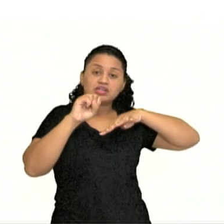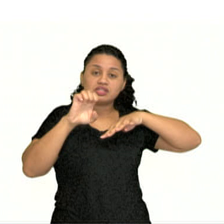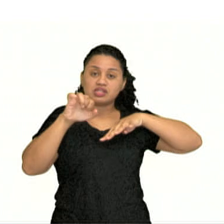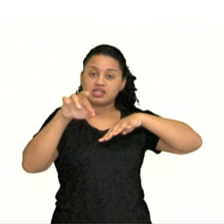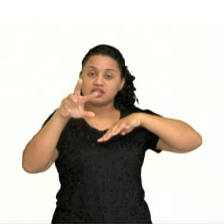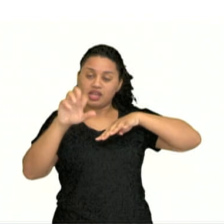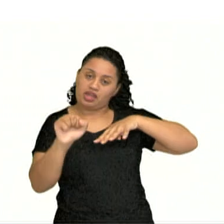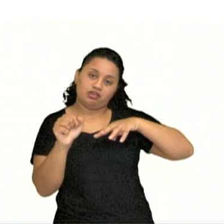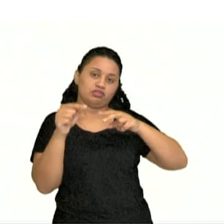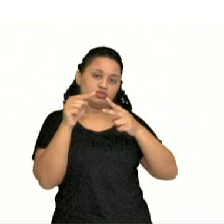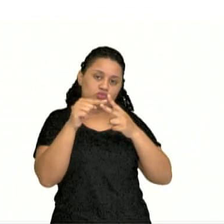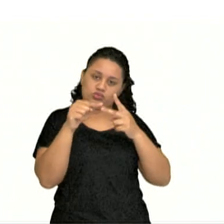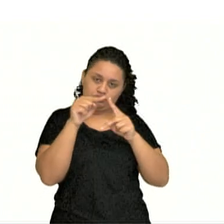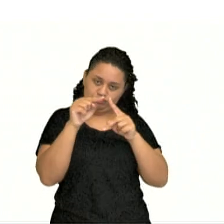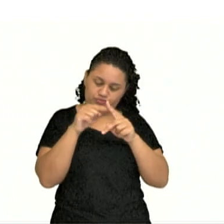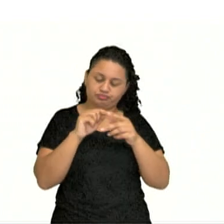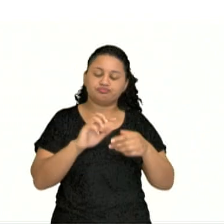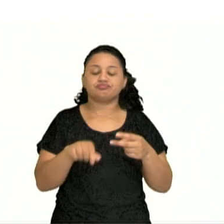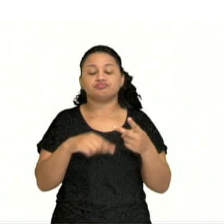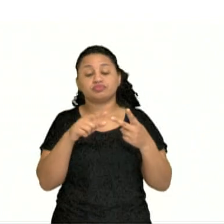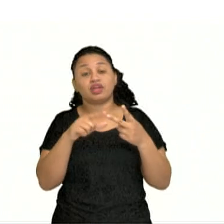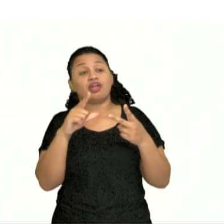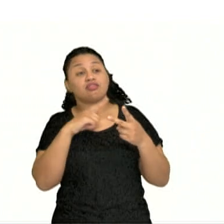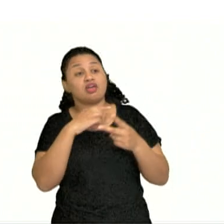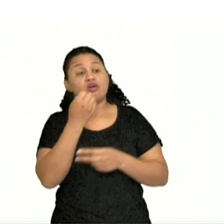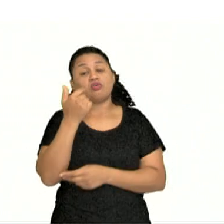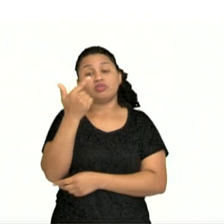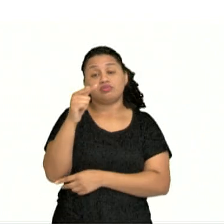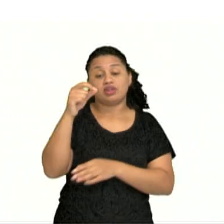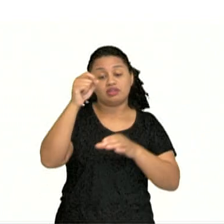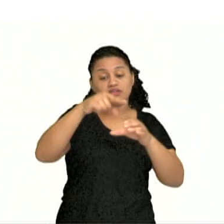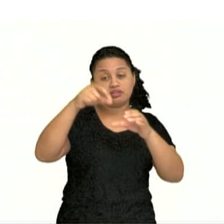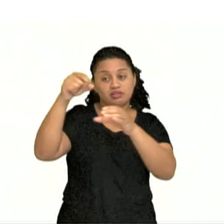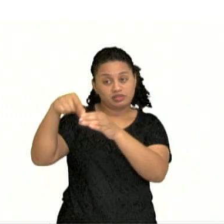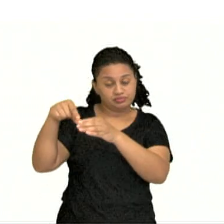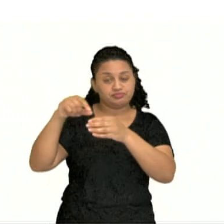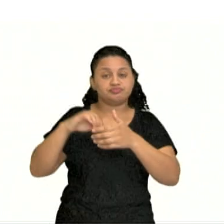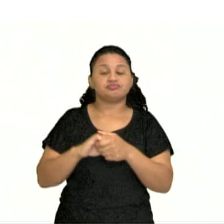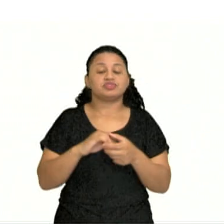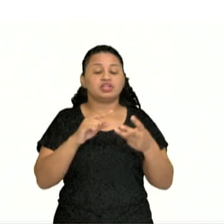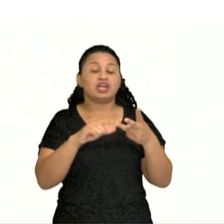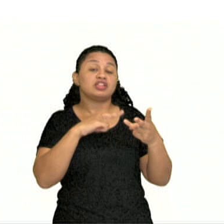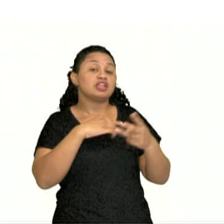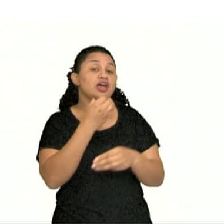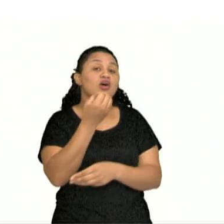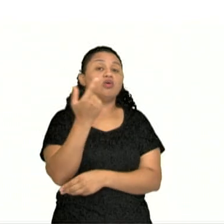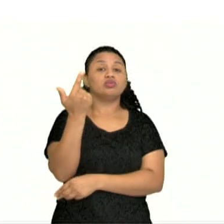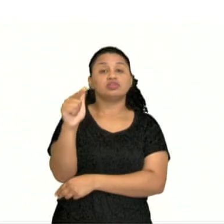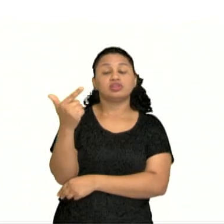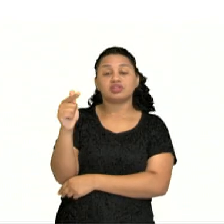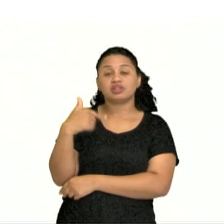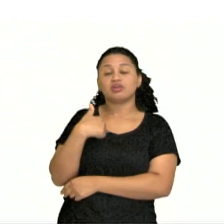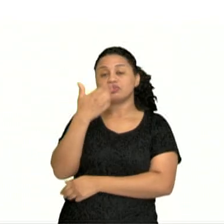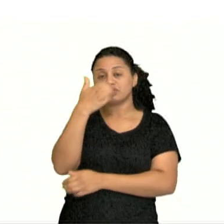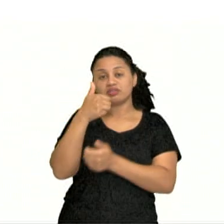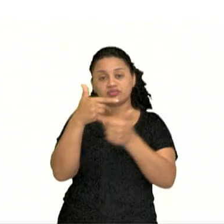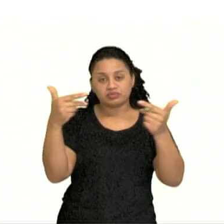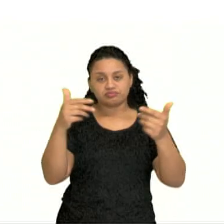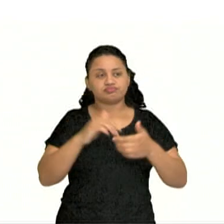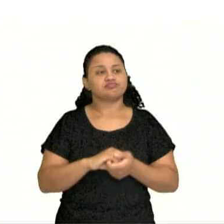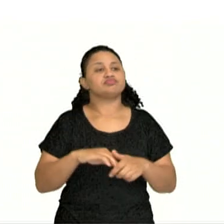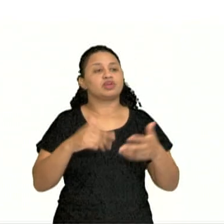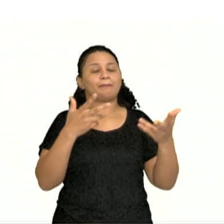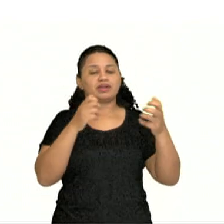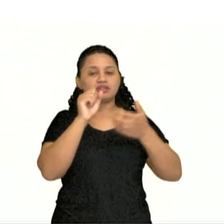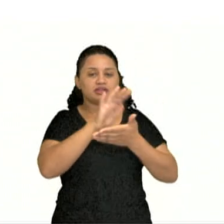xilema e floema, ter ou não ter sementes, ter ou não ter frutos. Então, reparem aqui